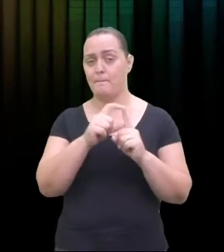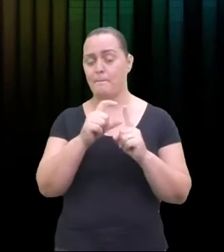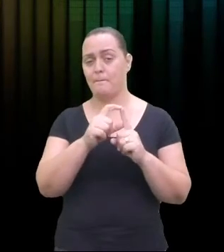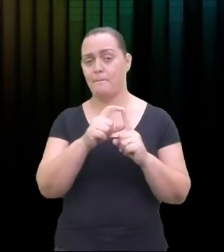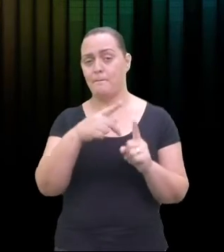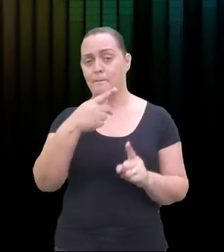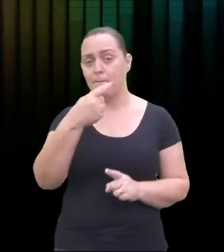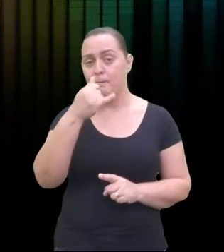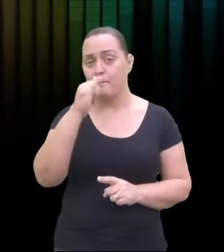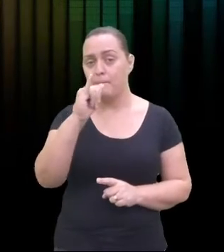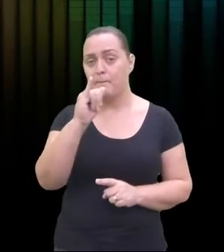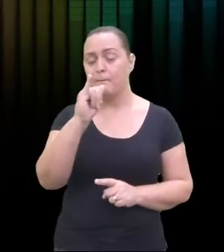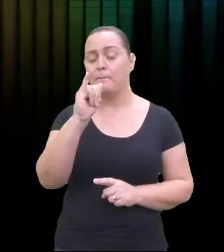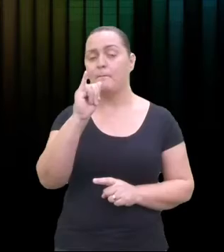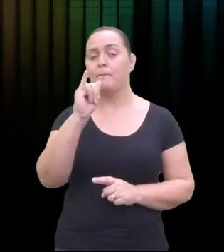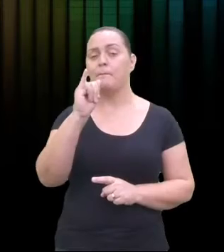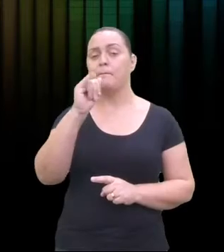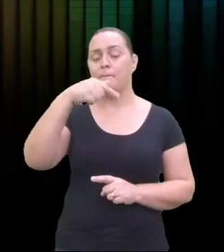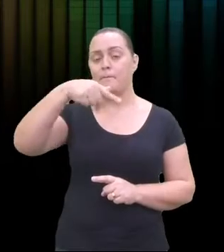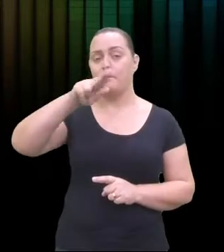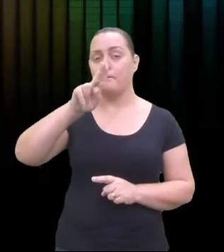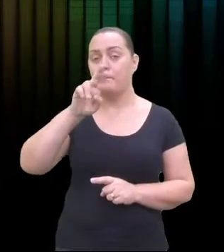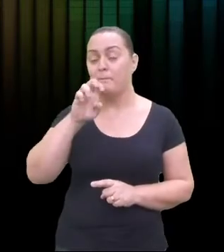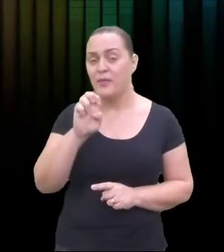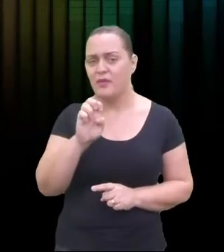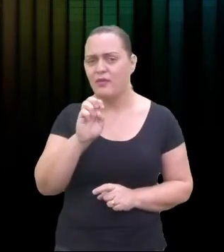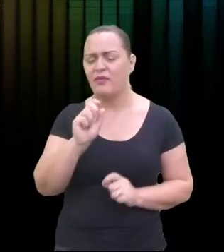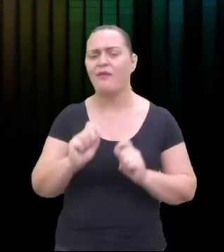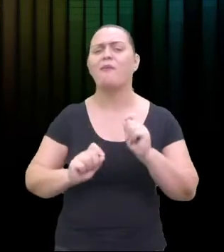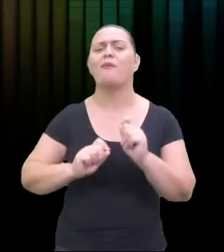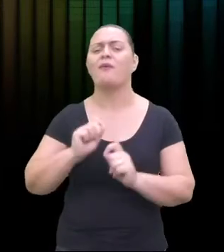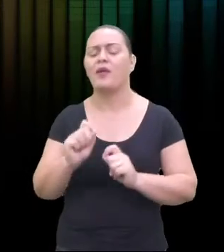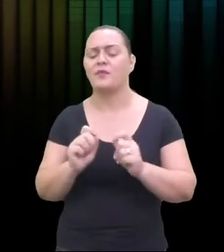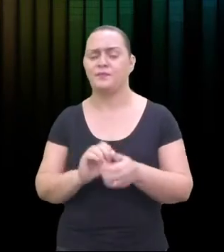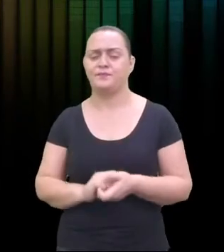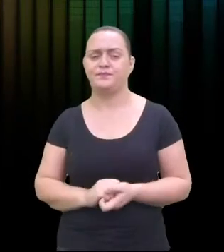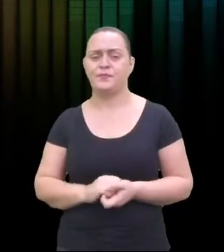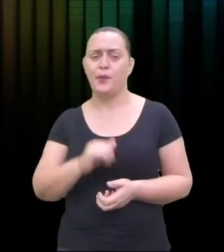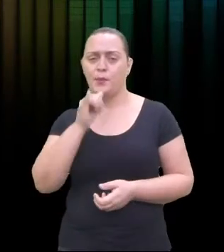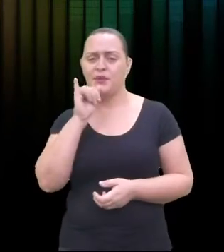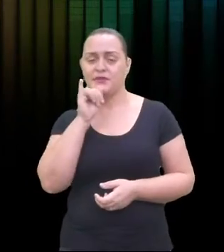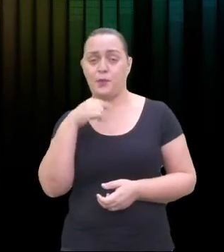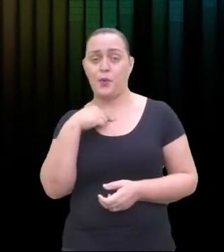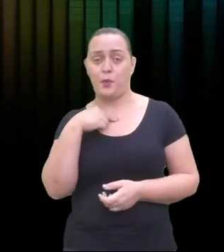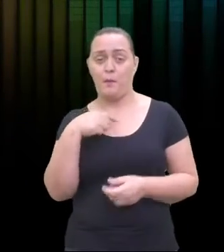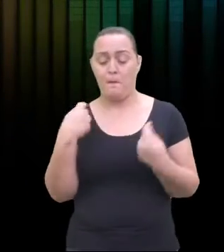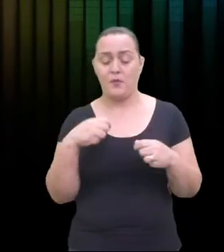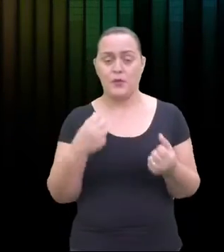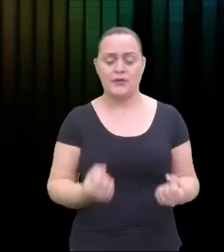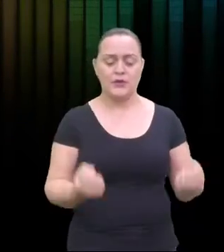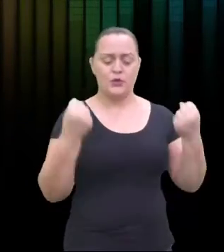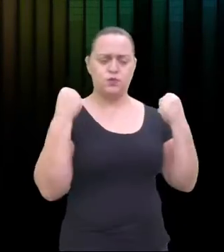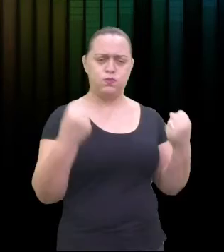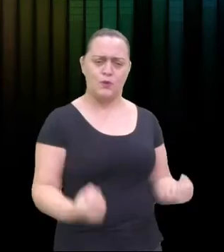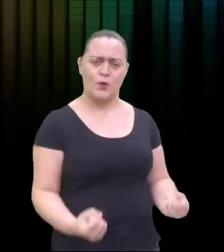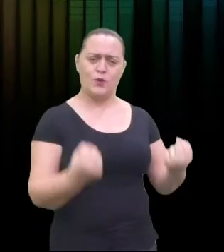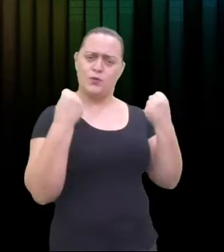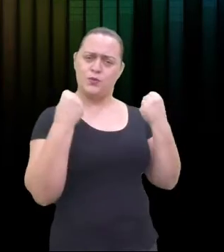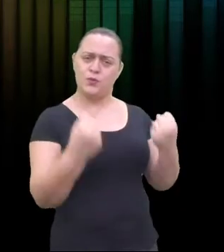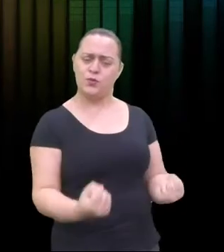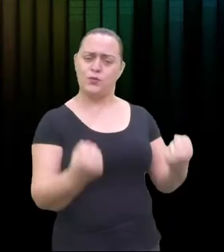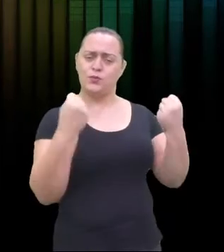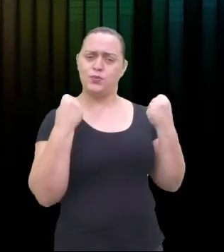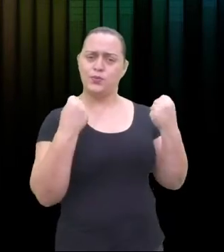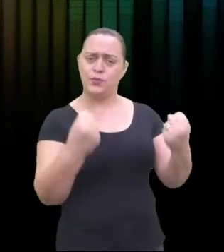nos motivar a malhar com garra. Gente, estou precisando, viu? Colocar uma música... Por exemplo, quando você está fazendo uma atividade